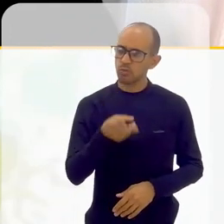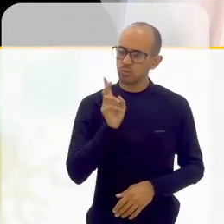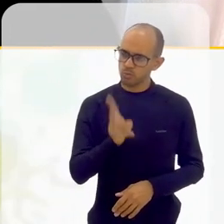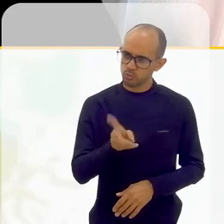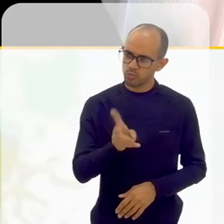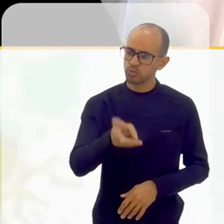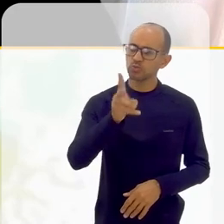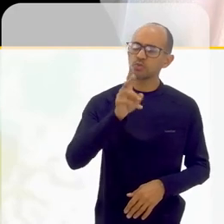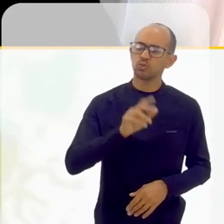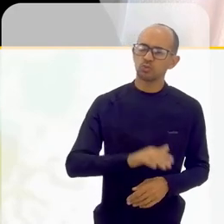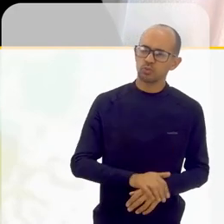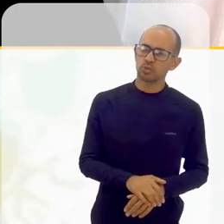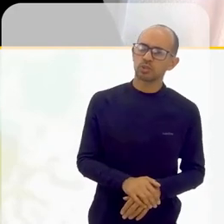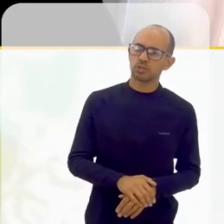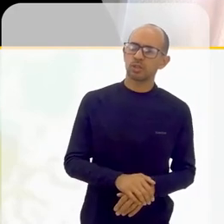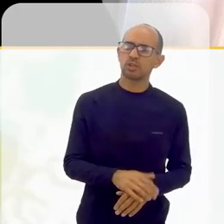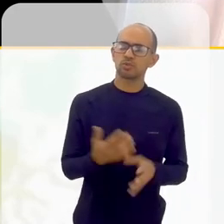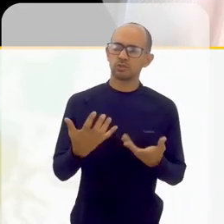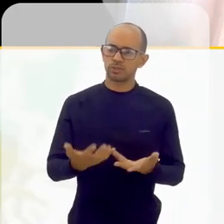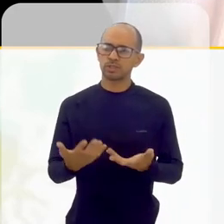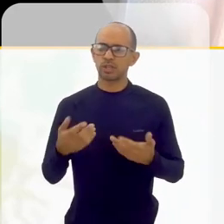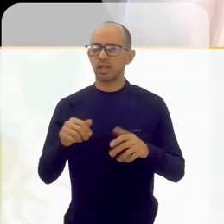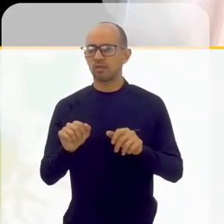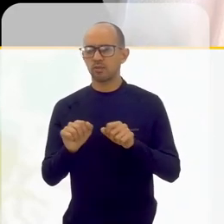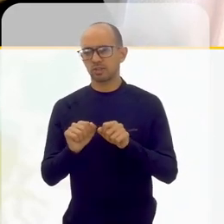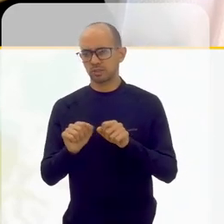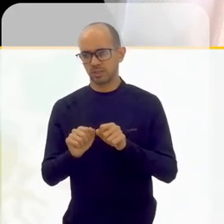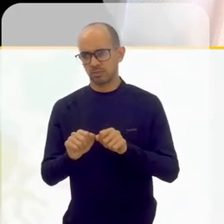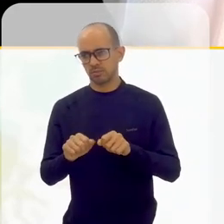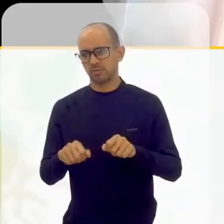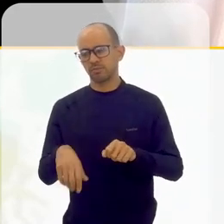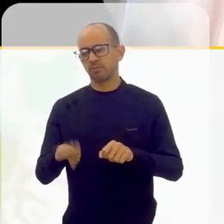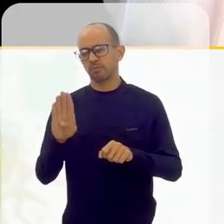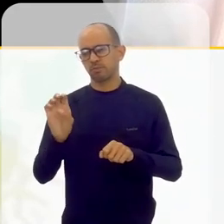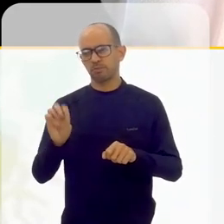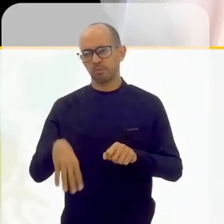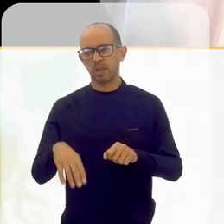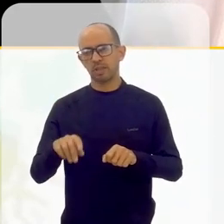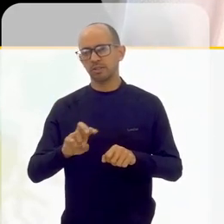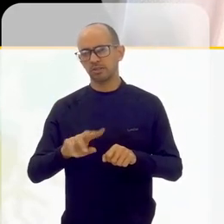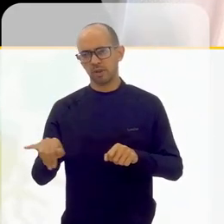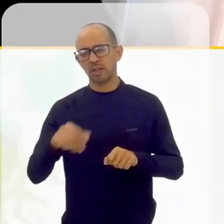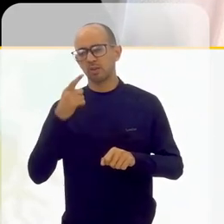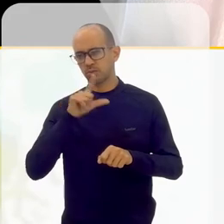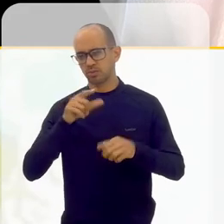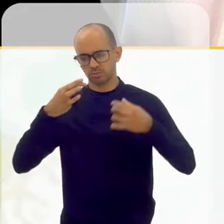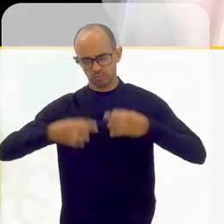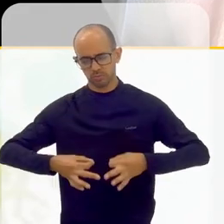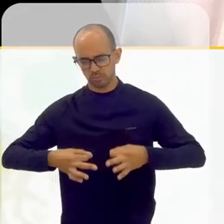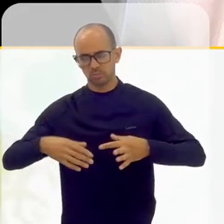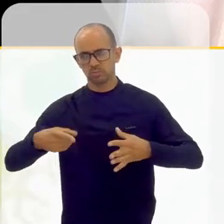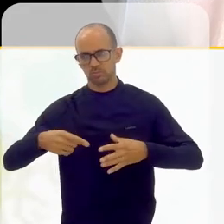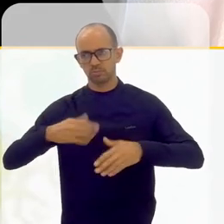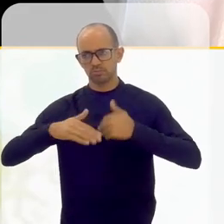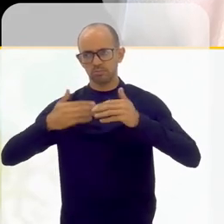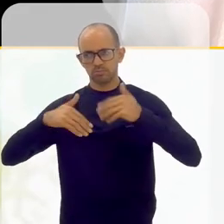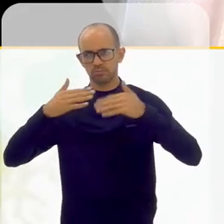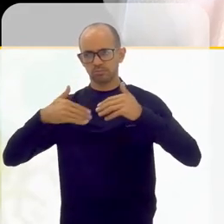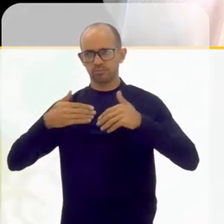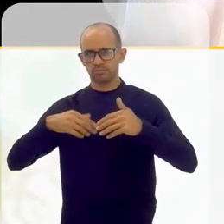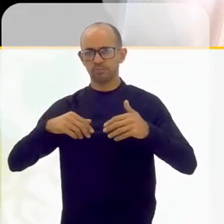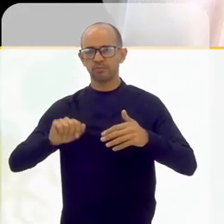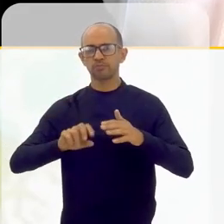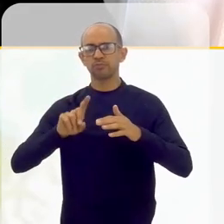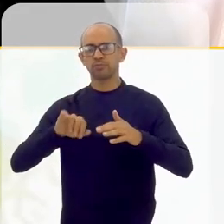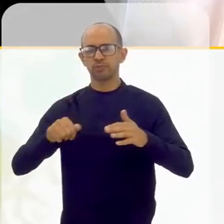persistir naquilo que você quer seguir, que fazendo bem, se dedicando, com certeza, uma oportunidade ela surge de alguma maneira. Uma hora